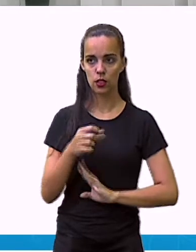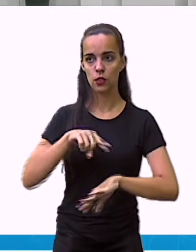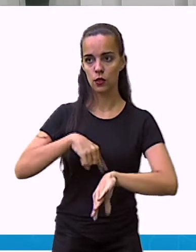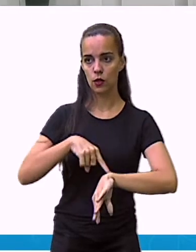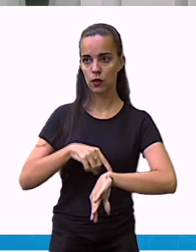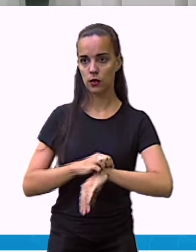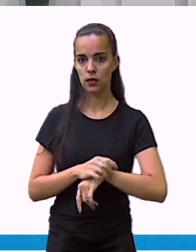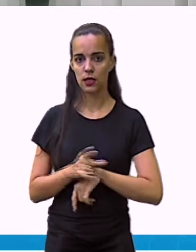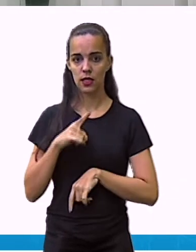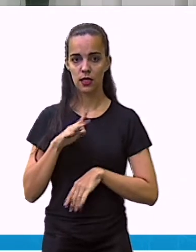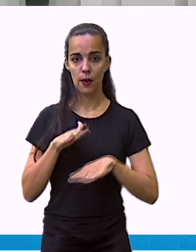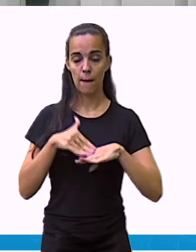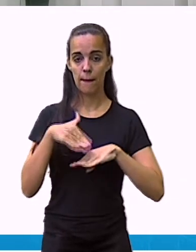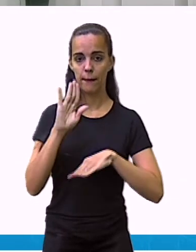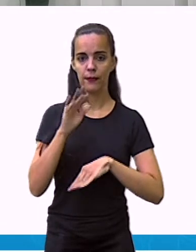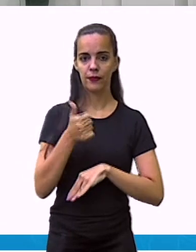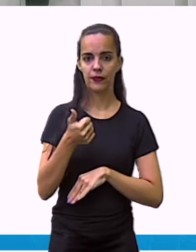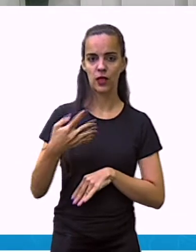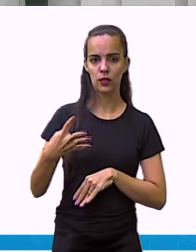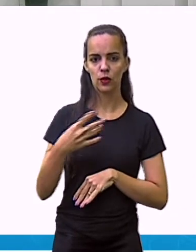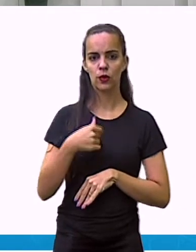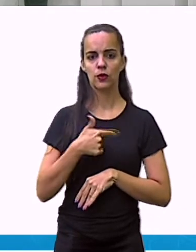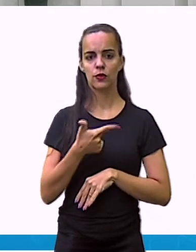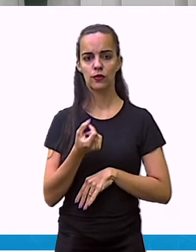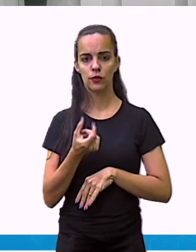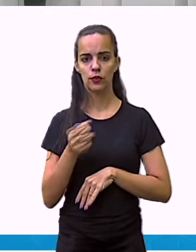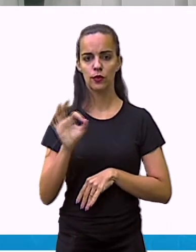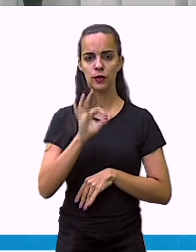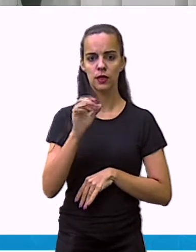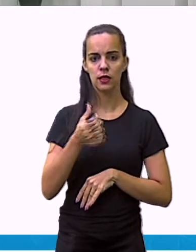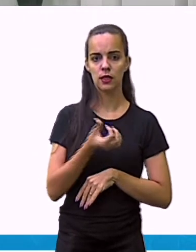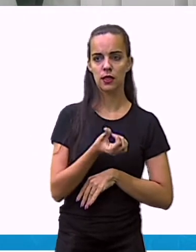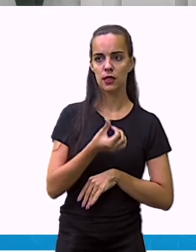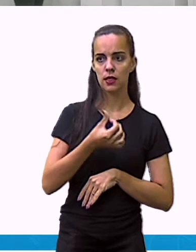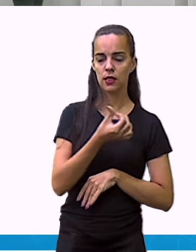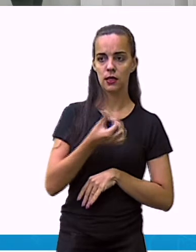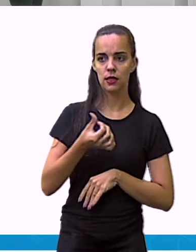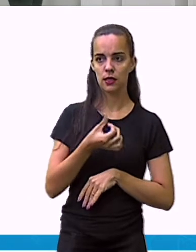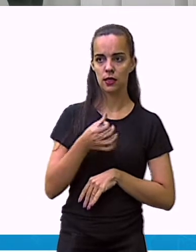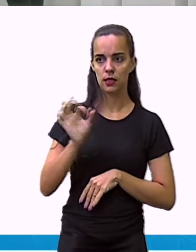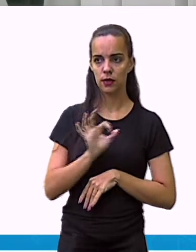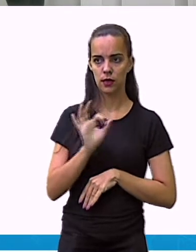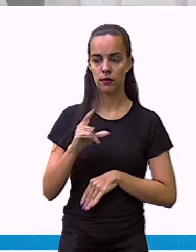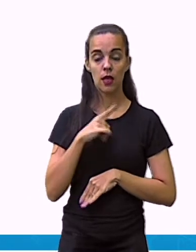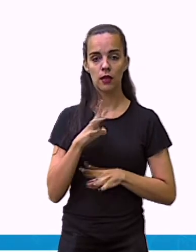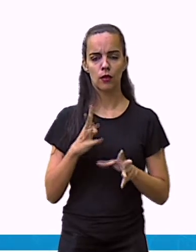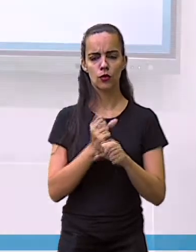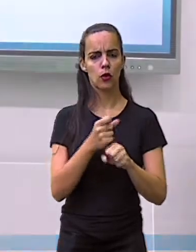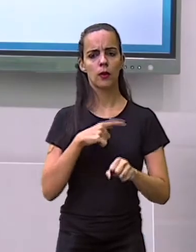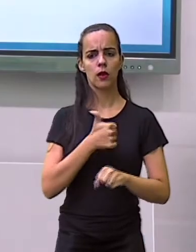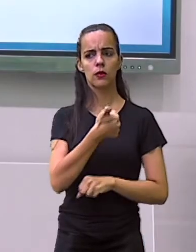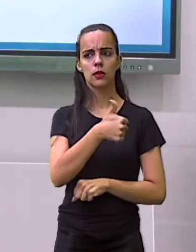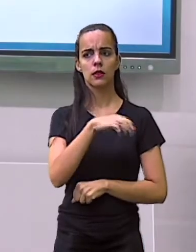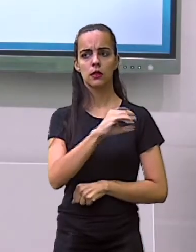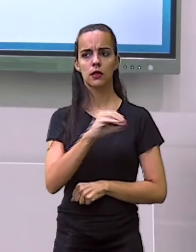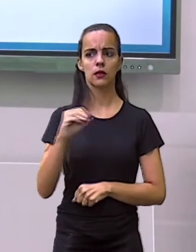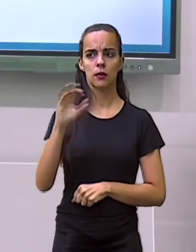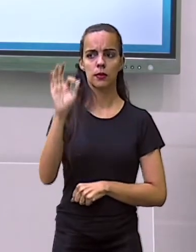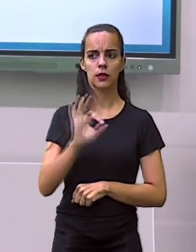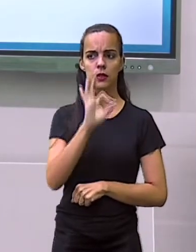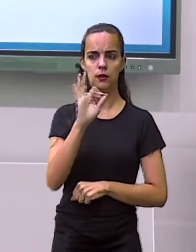somar essas porcentagens aqui, eu preciso ter o resultado de 100%, que é o meu